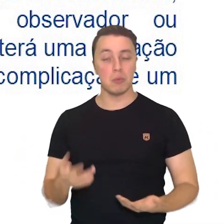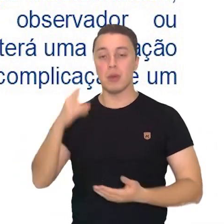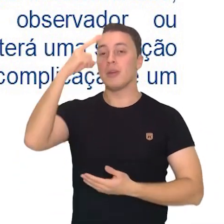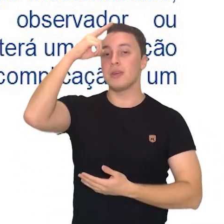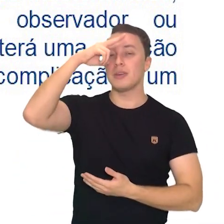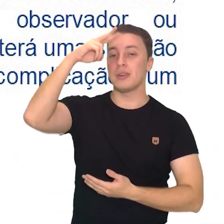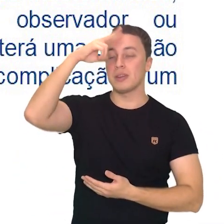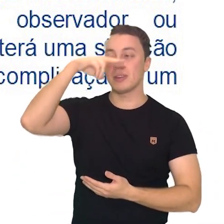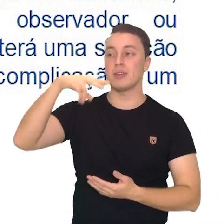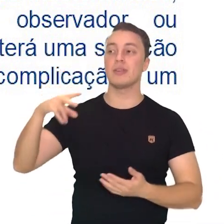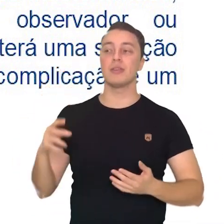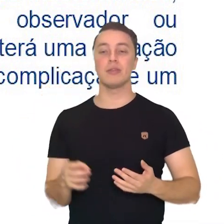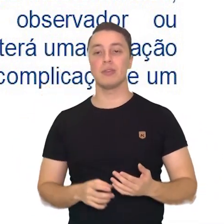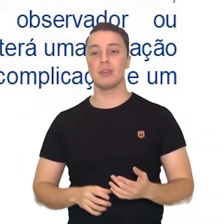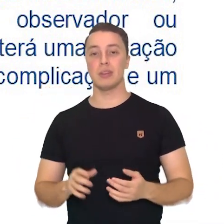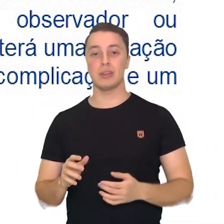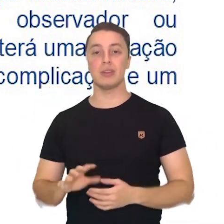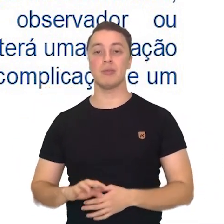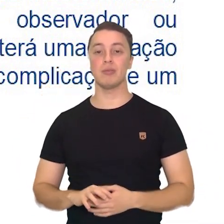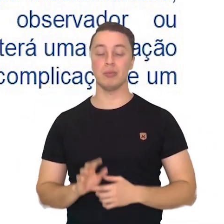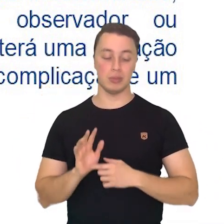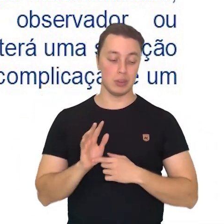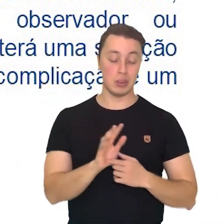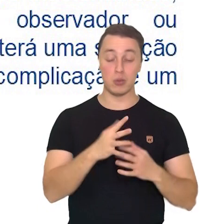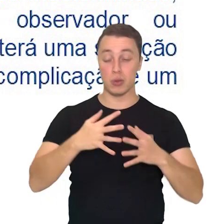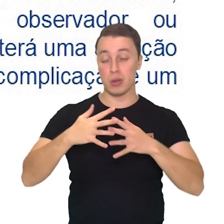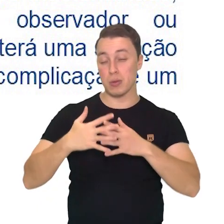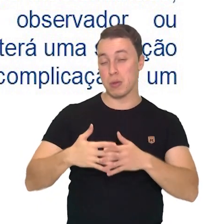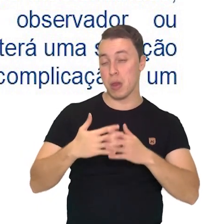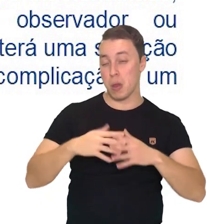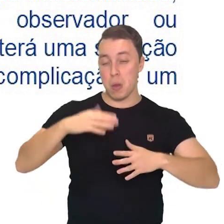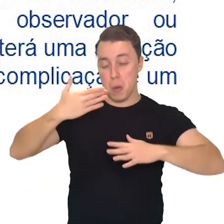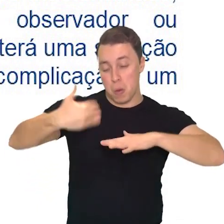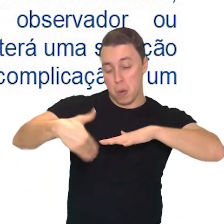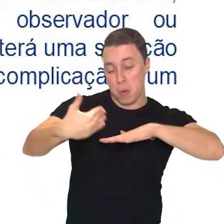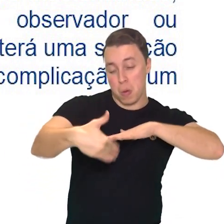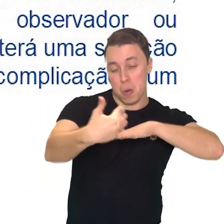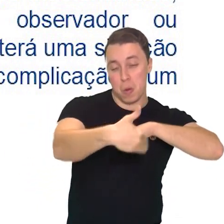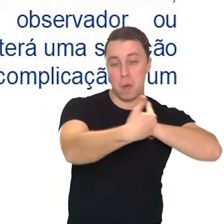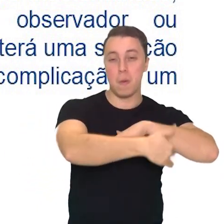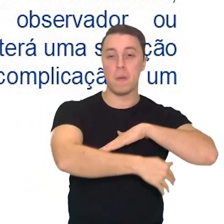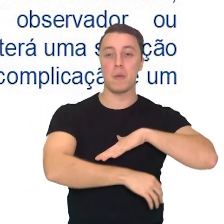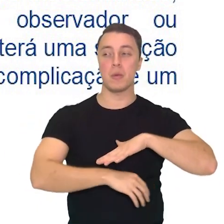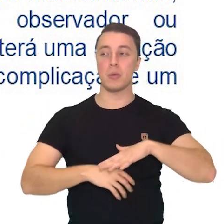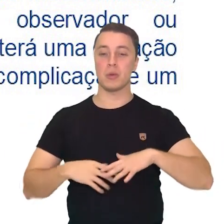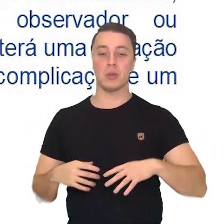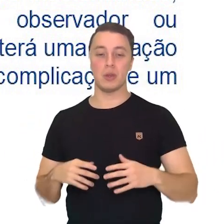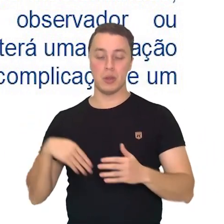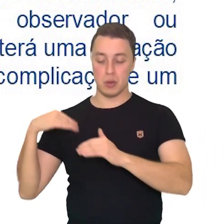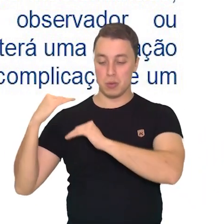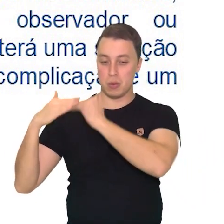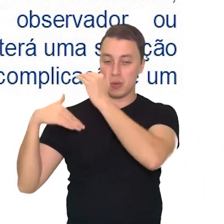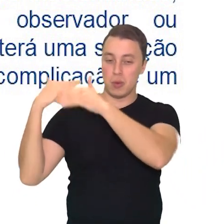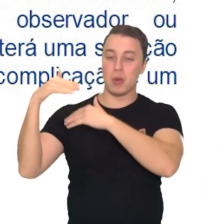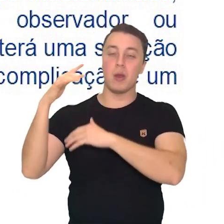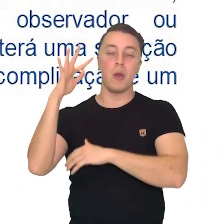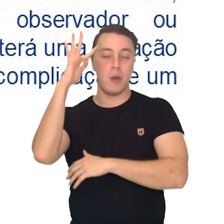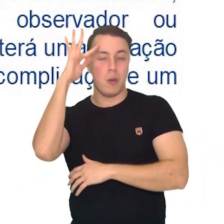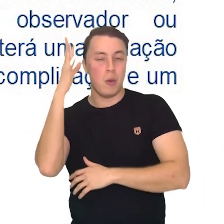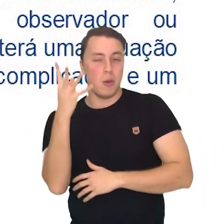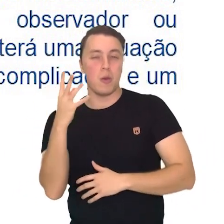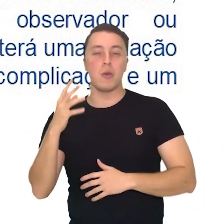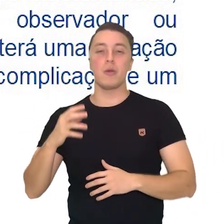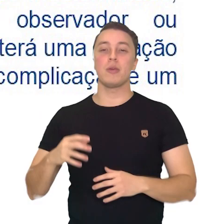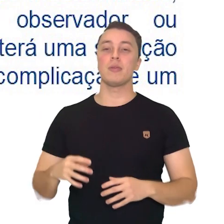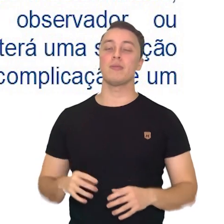uma situação inicial, uma complicação, um desenvolvimento da complicação e